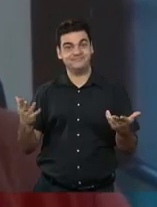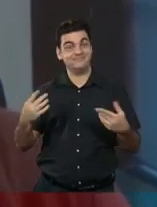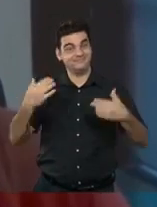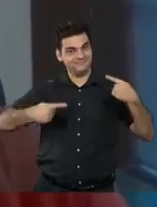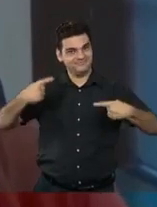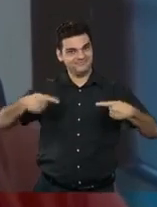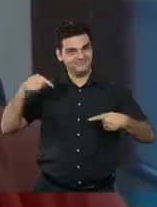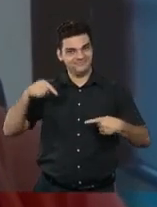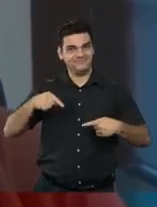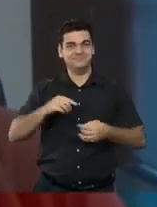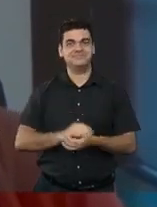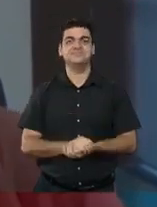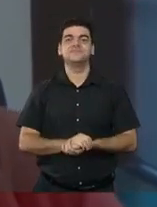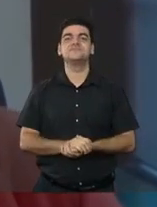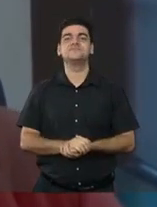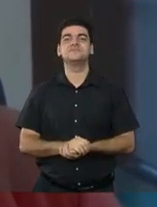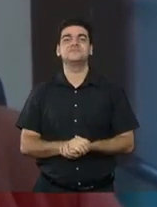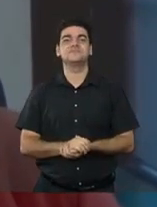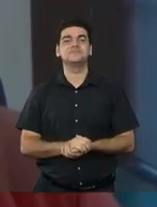dos debates.